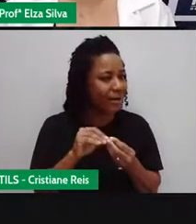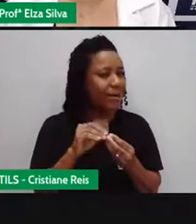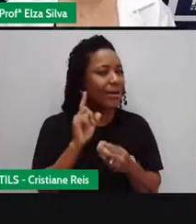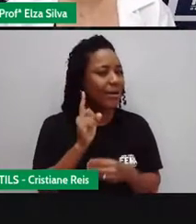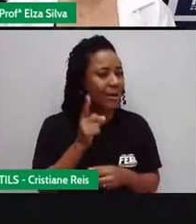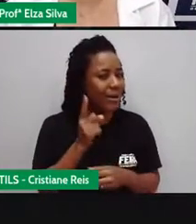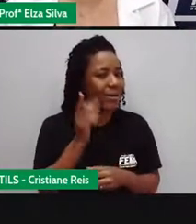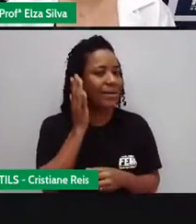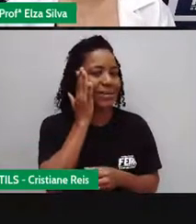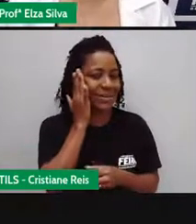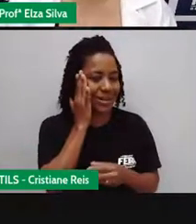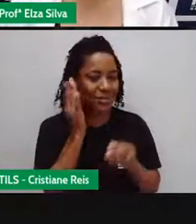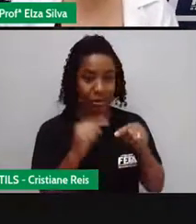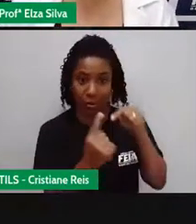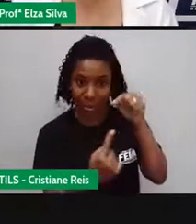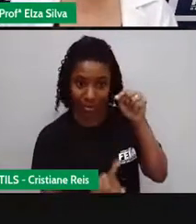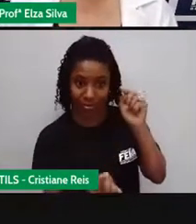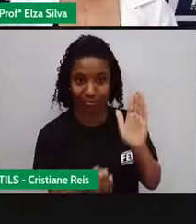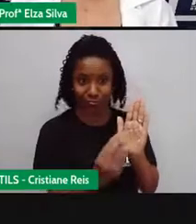Anote aí no seu caderno.